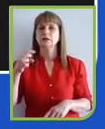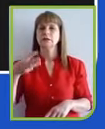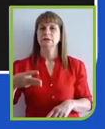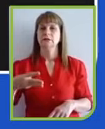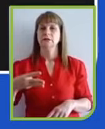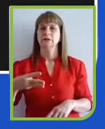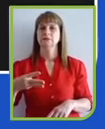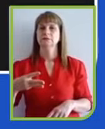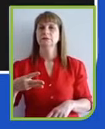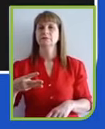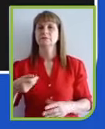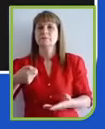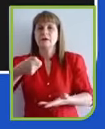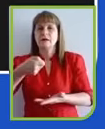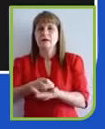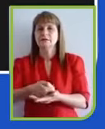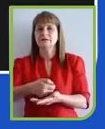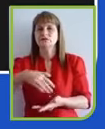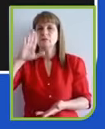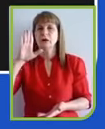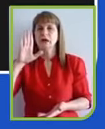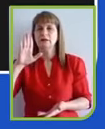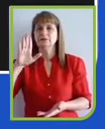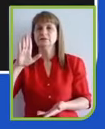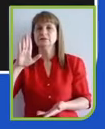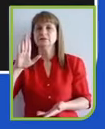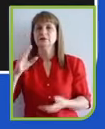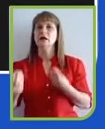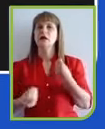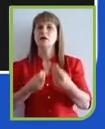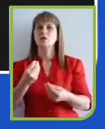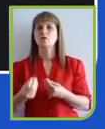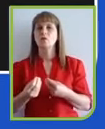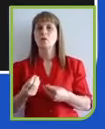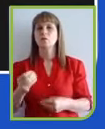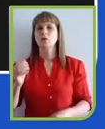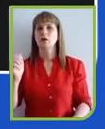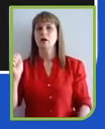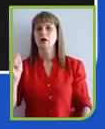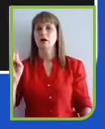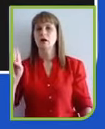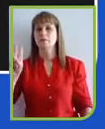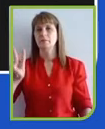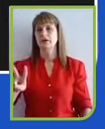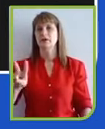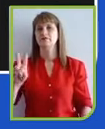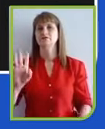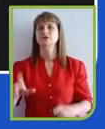ponto de vista de gestão, e como a Amberg está já se preparando para o que vem pela frente.